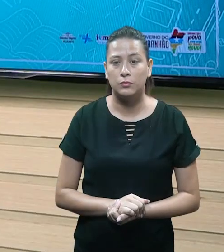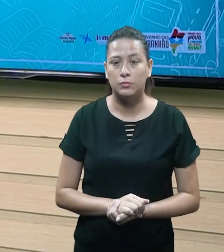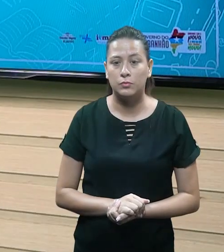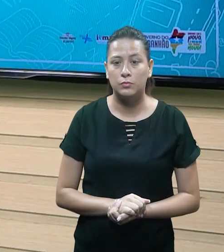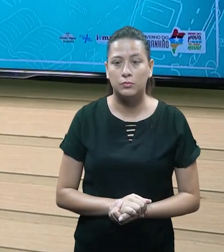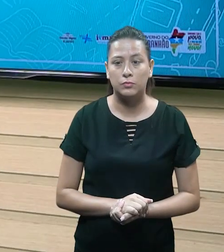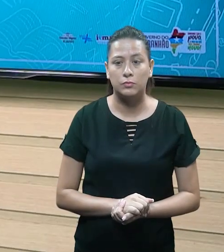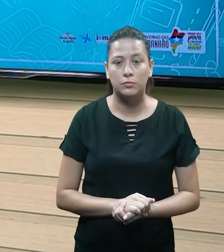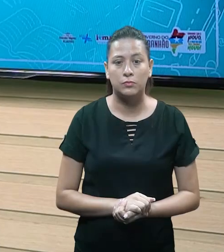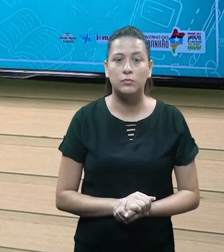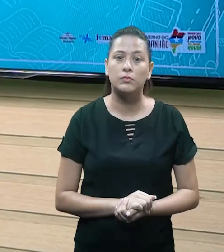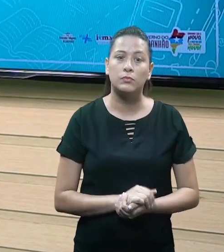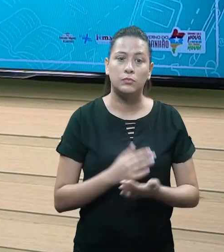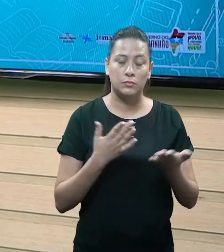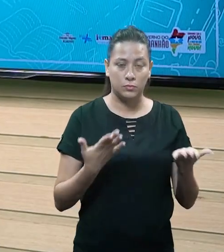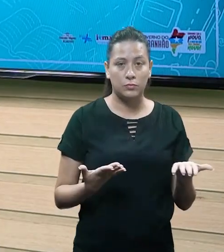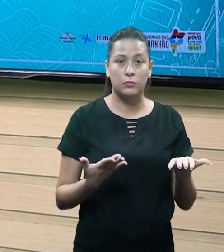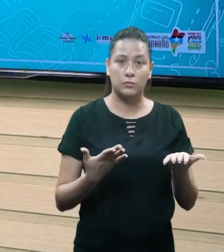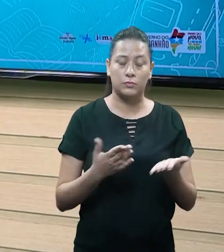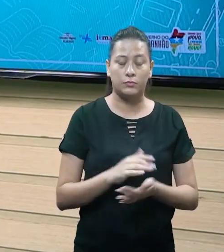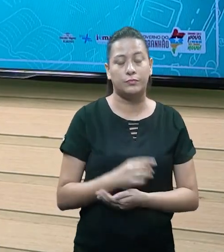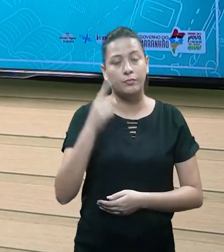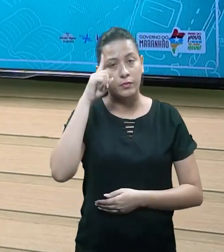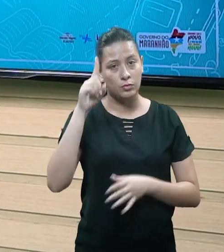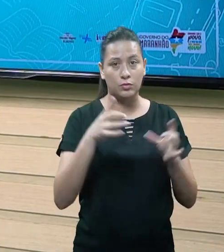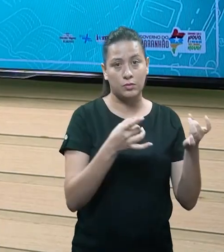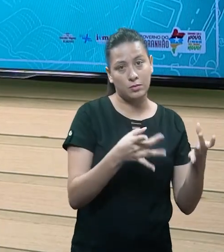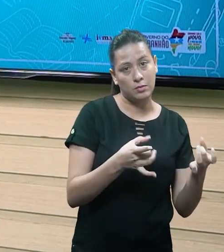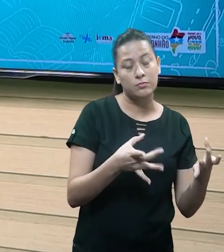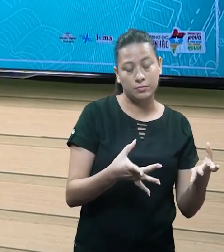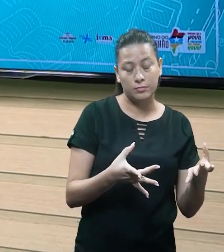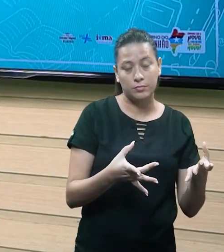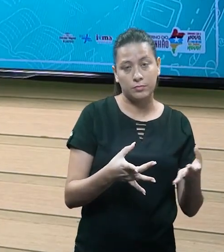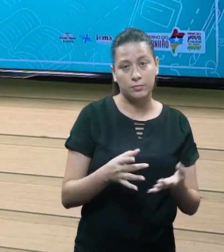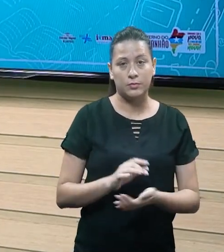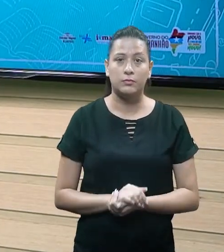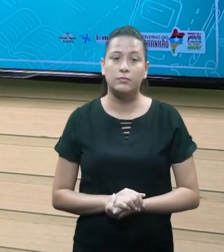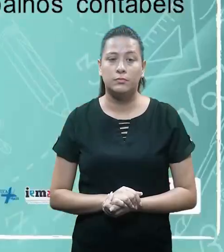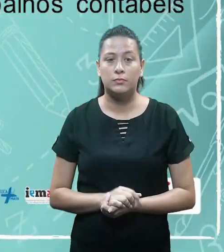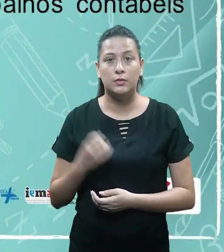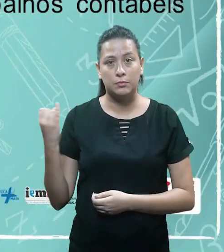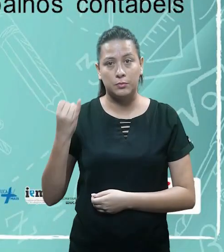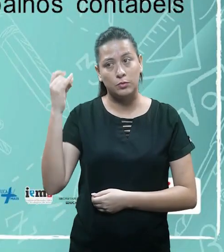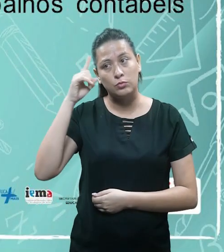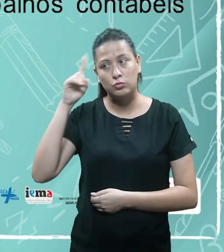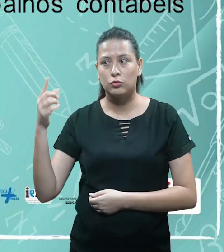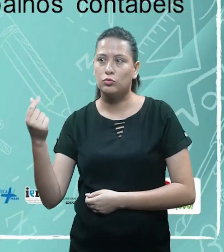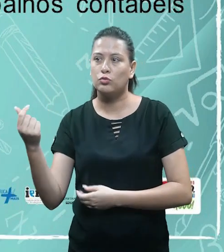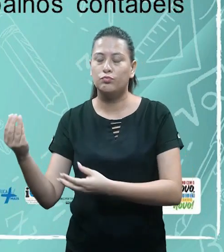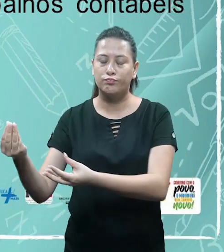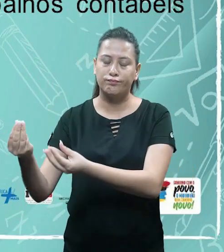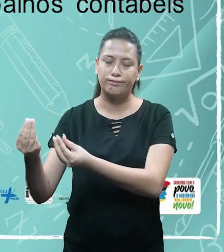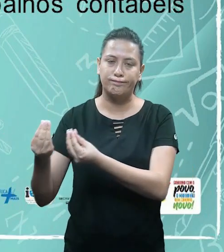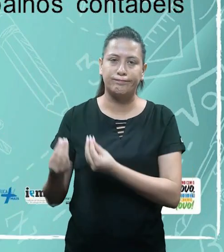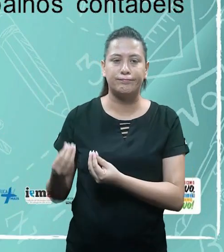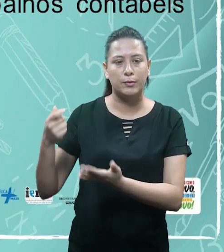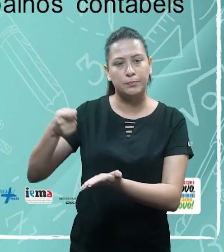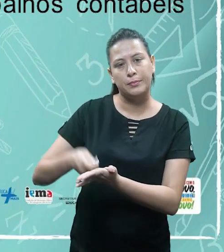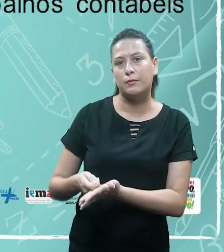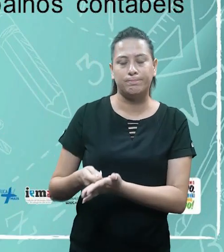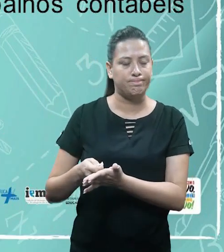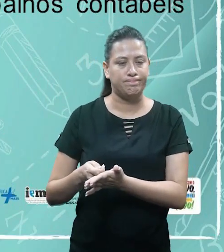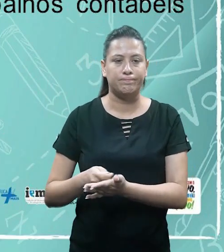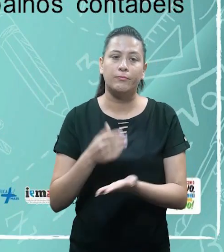demonstração contábil leva em consideração a data da venda e não data de recebimento ou pagamento. E agora nós vamos dar continuidade, nós vamos falar de